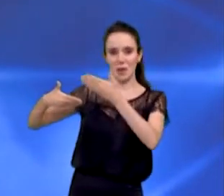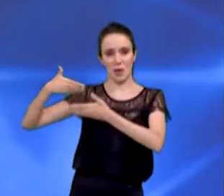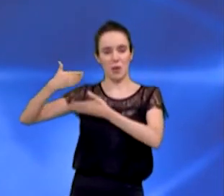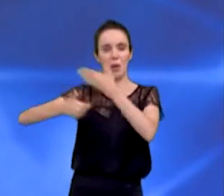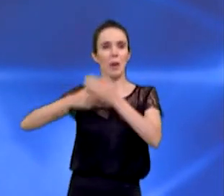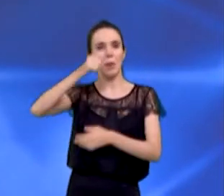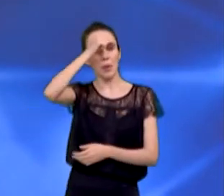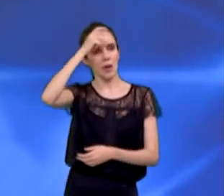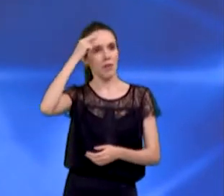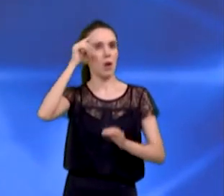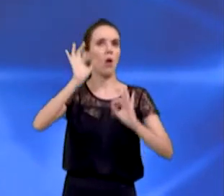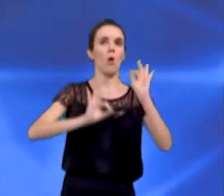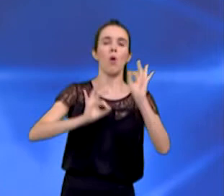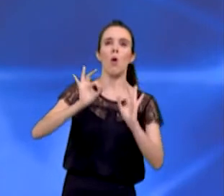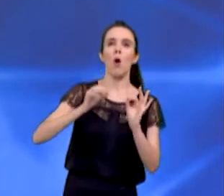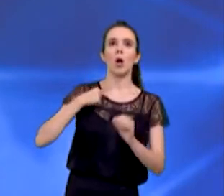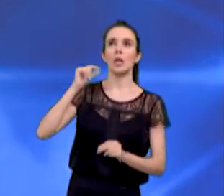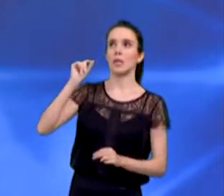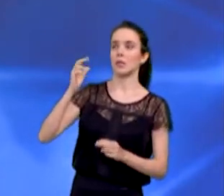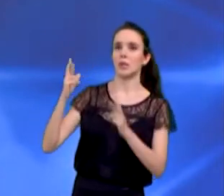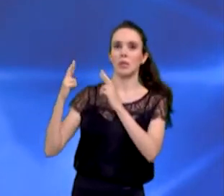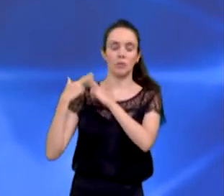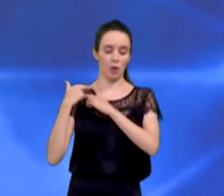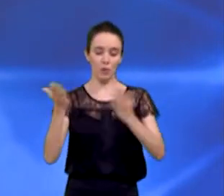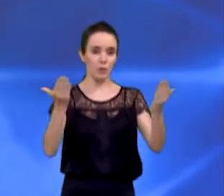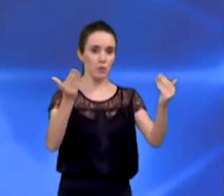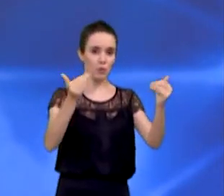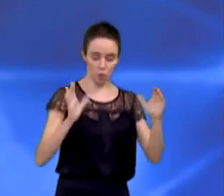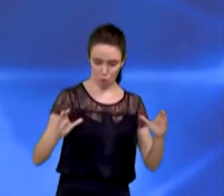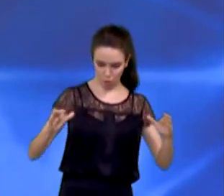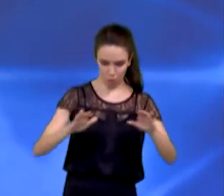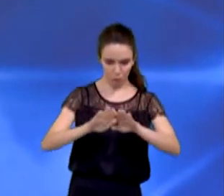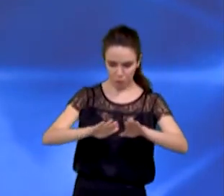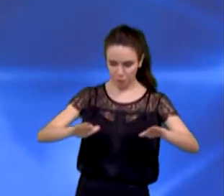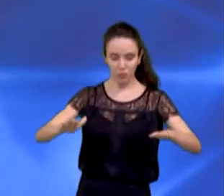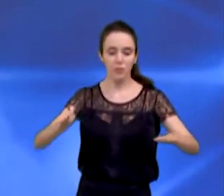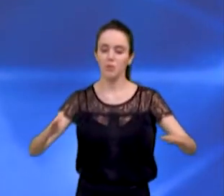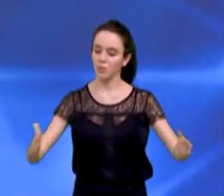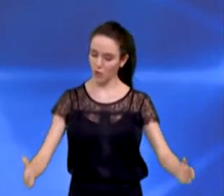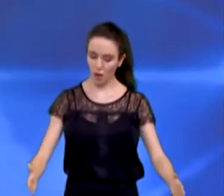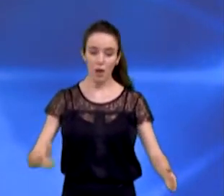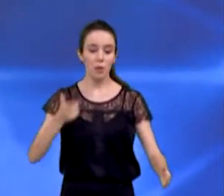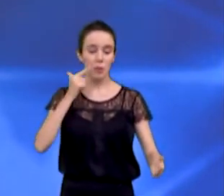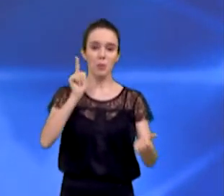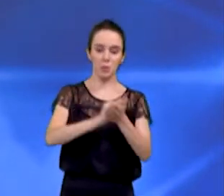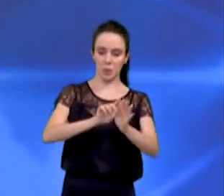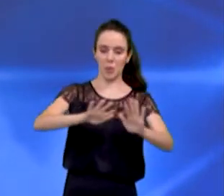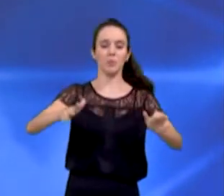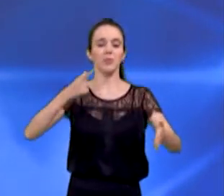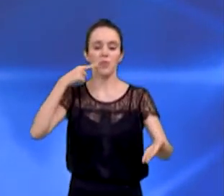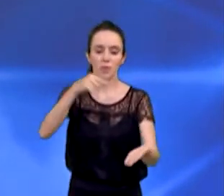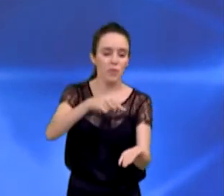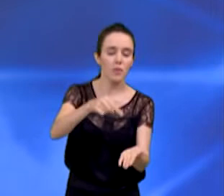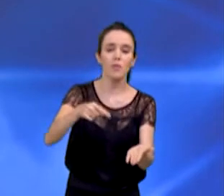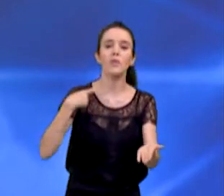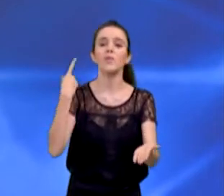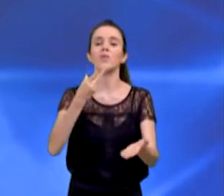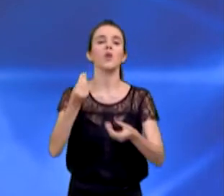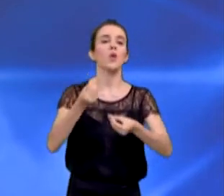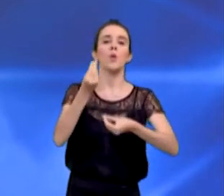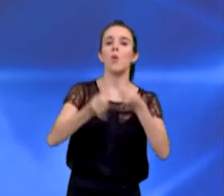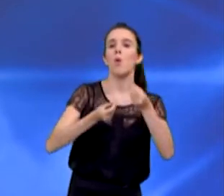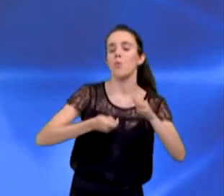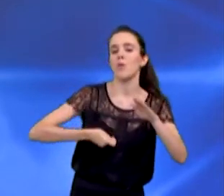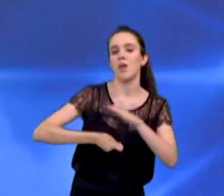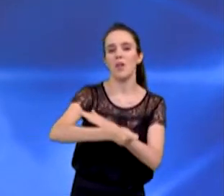decidir o que vai fazer, ele reúne a equipe dele, põe o mapa na mesa, olha para o centro do mapa e começa a decidir os investimentos